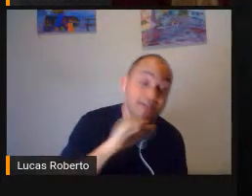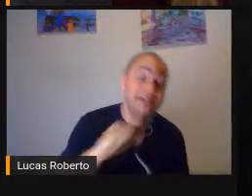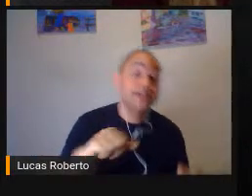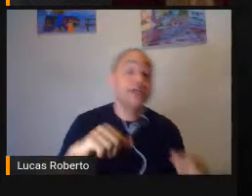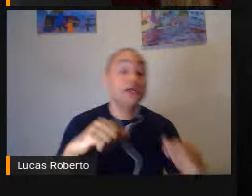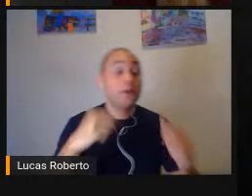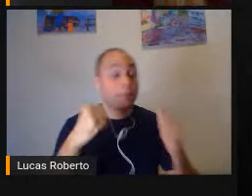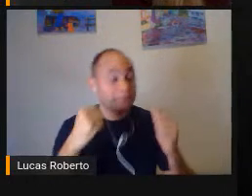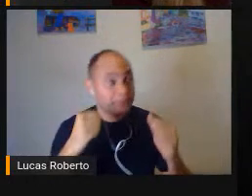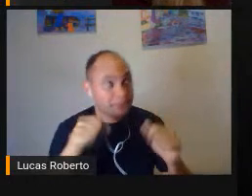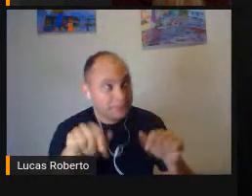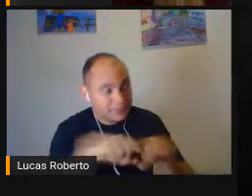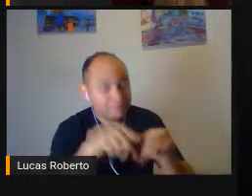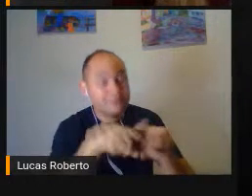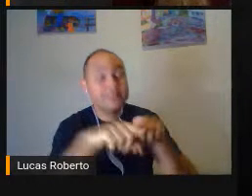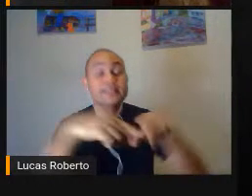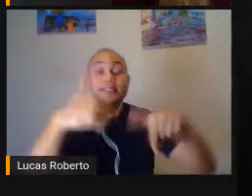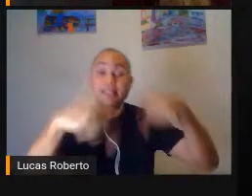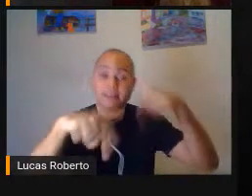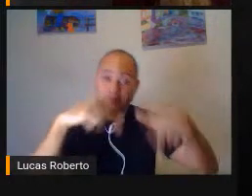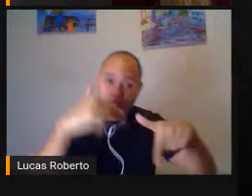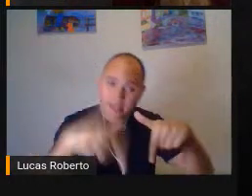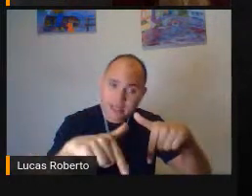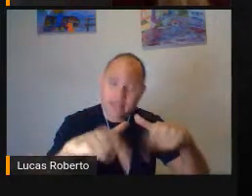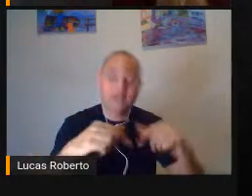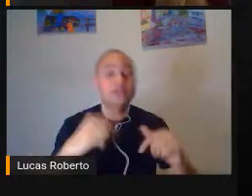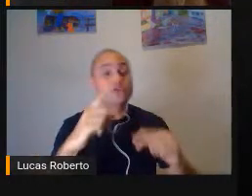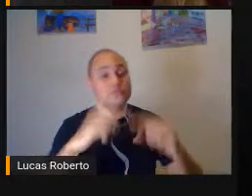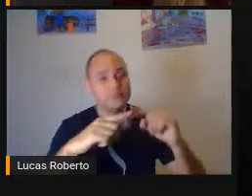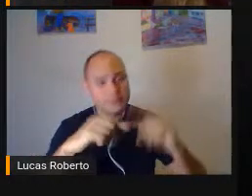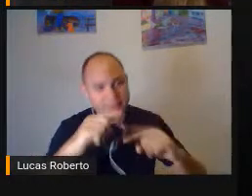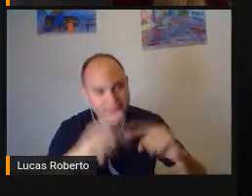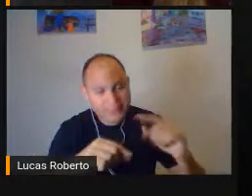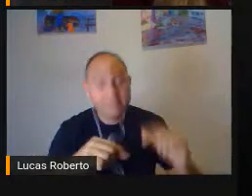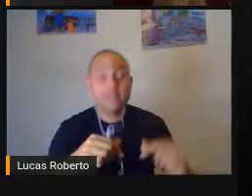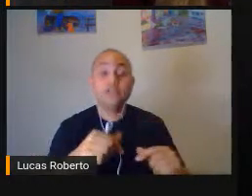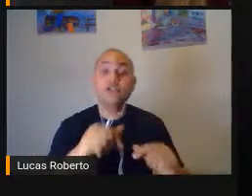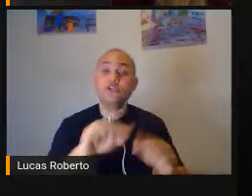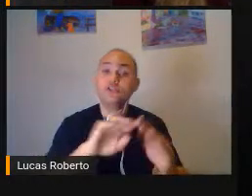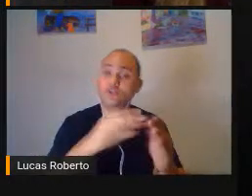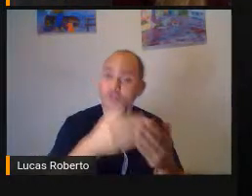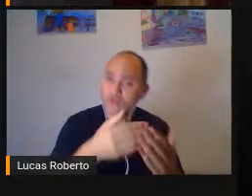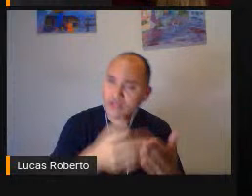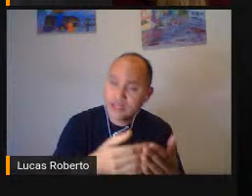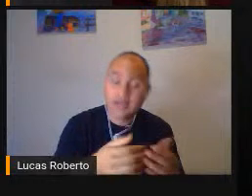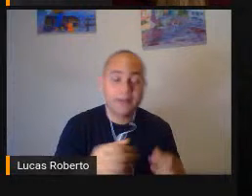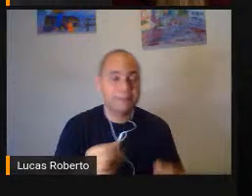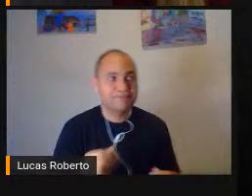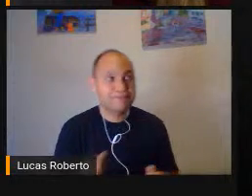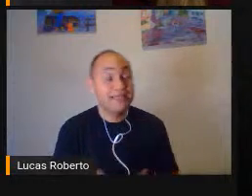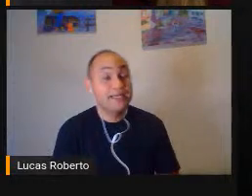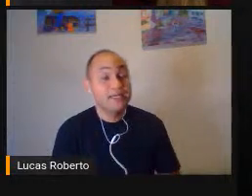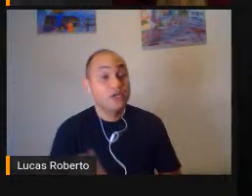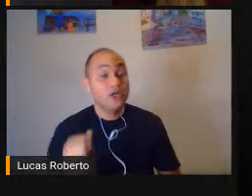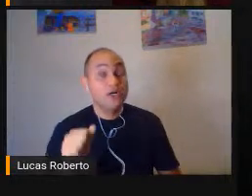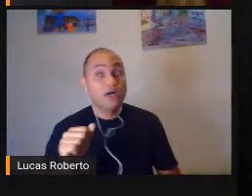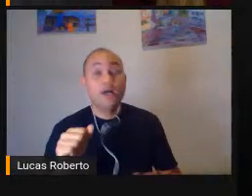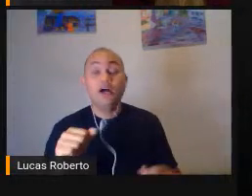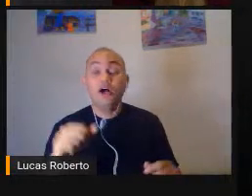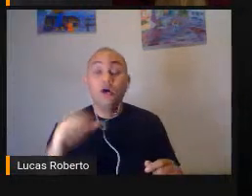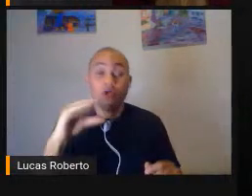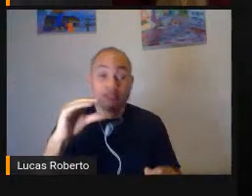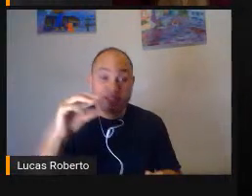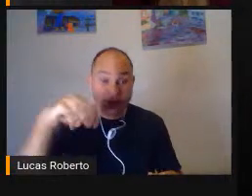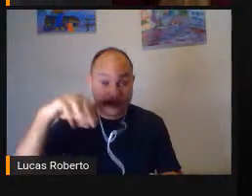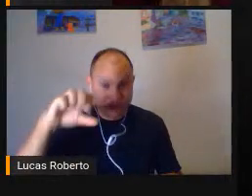Remanescentes Dessa criança As próprias creches Hoje já Oferecem Um serviço De estimulação Precoce Para essas crianças